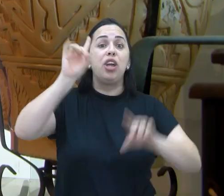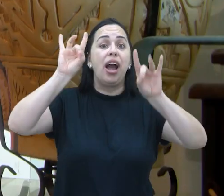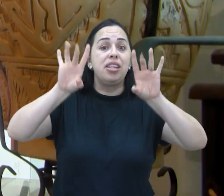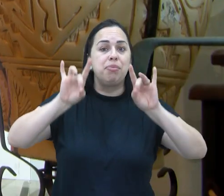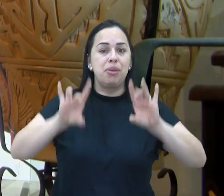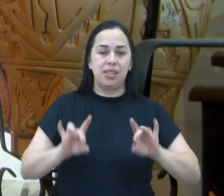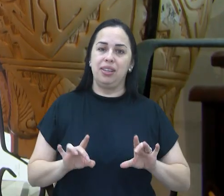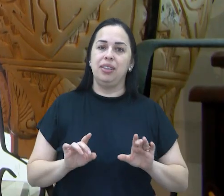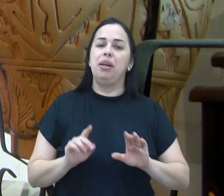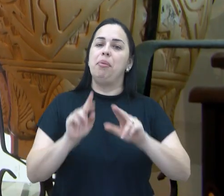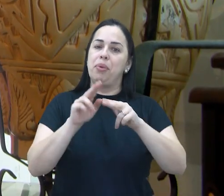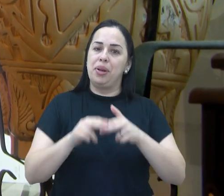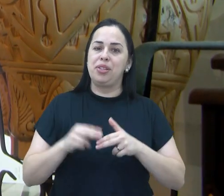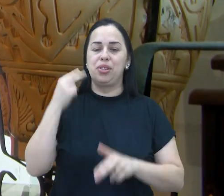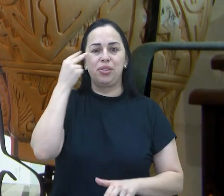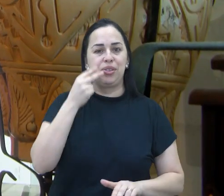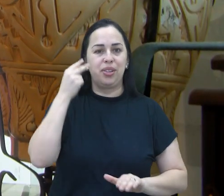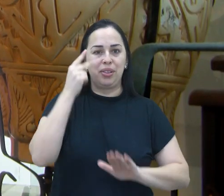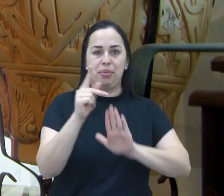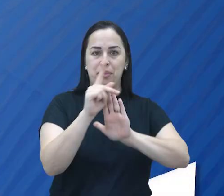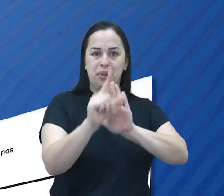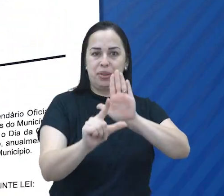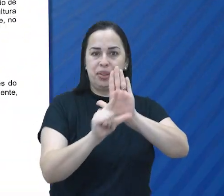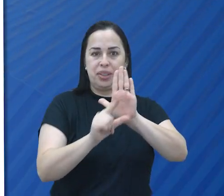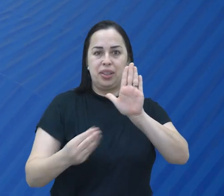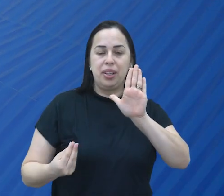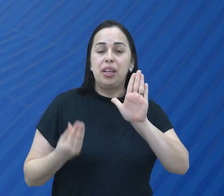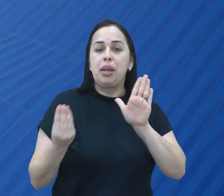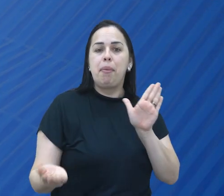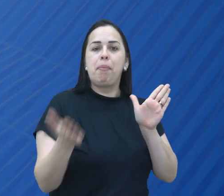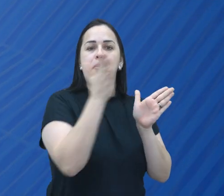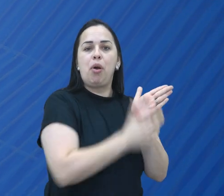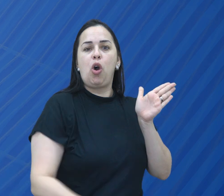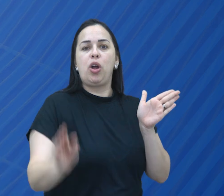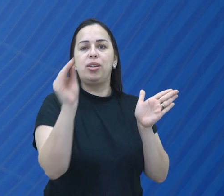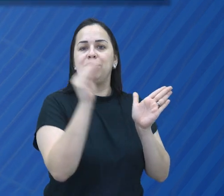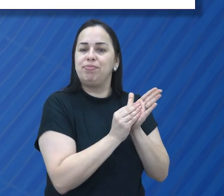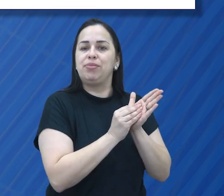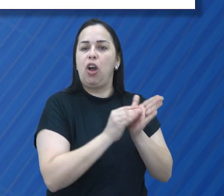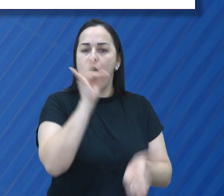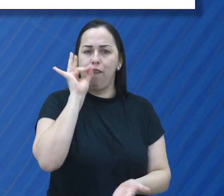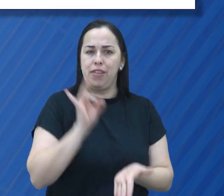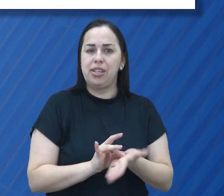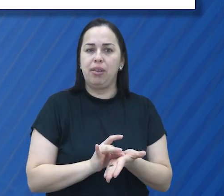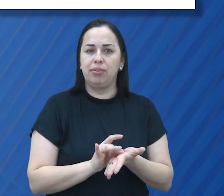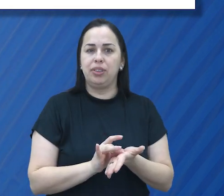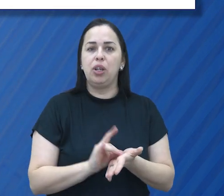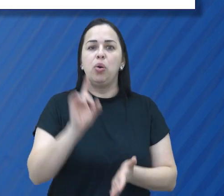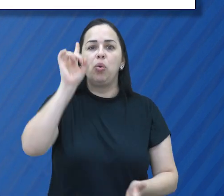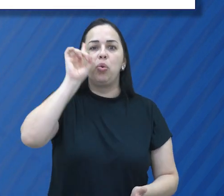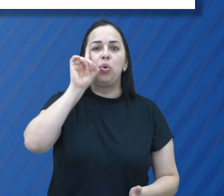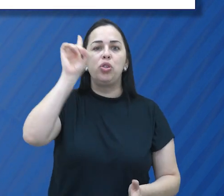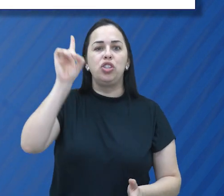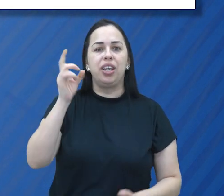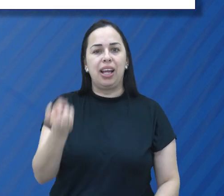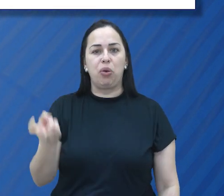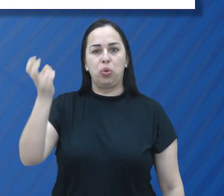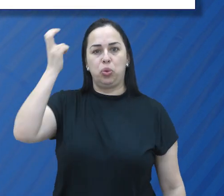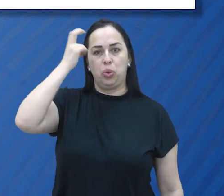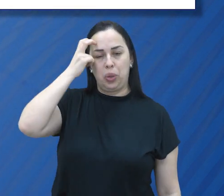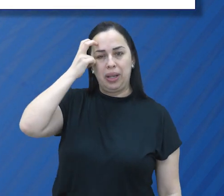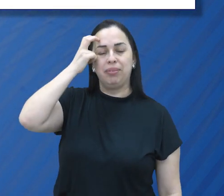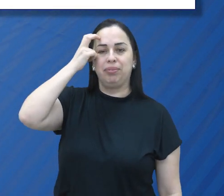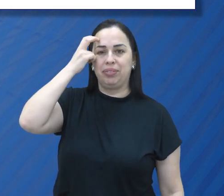São José, terão um dia só deles para comemorar. A Câmara aprovou um projeto que inclui no calendário oficial de festas do